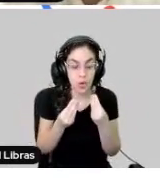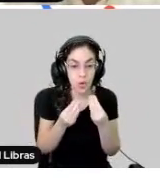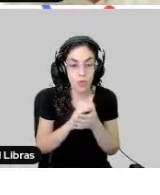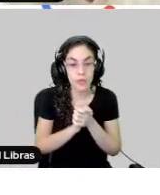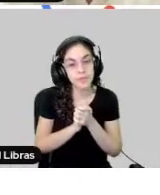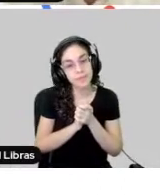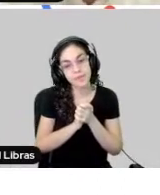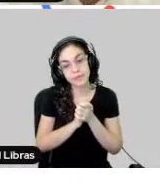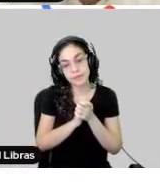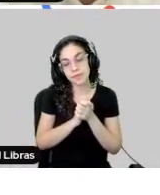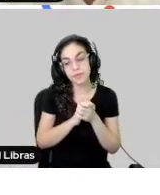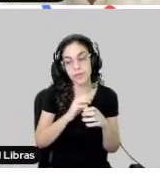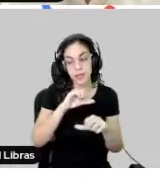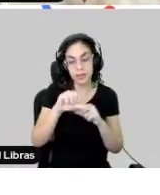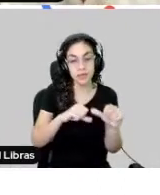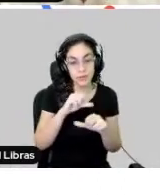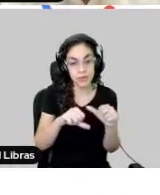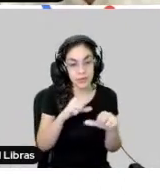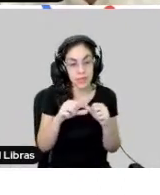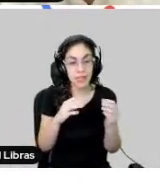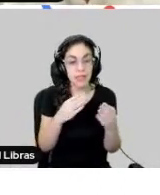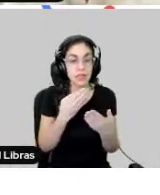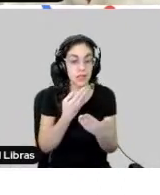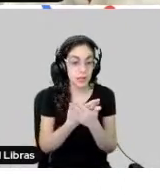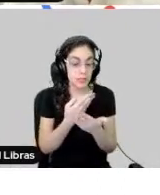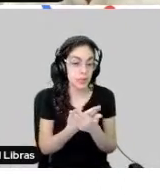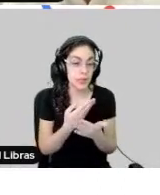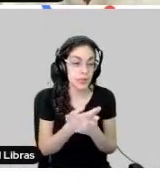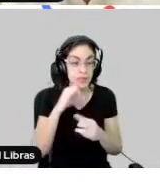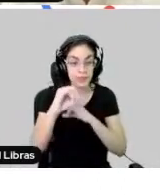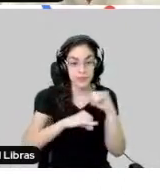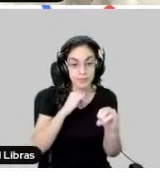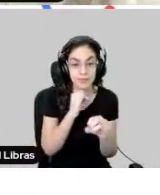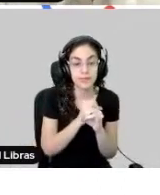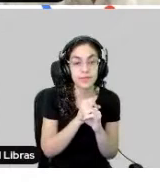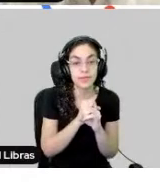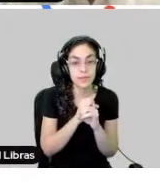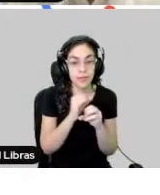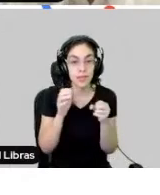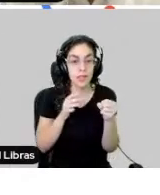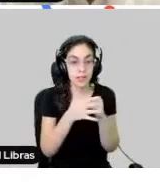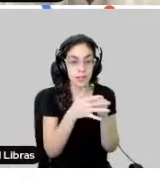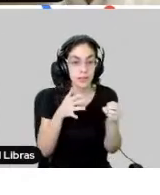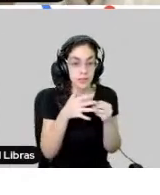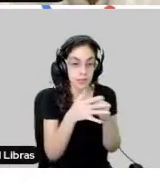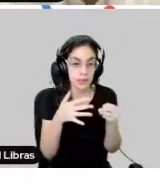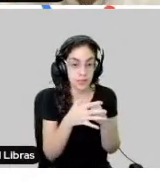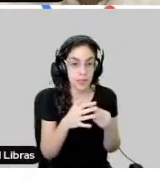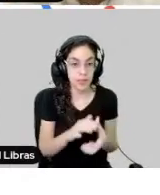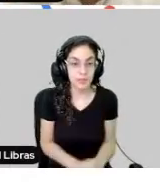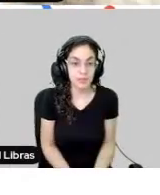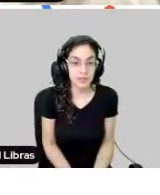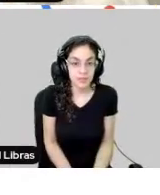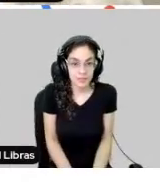virada de chave aqui para o sino virtual, síncrono, com a pandemia. E eu volto